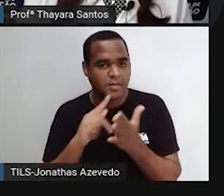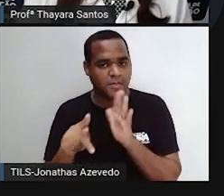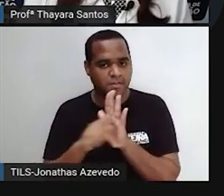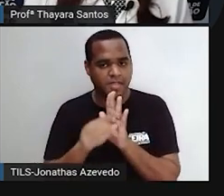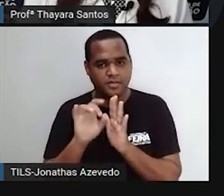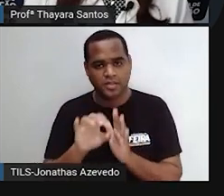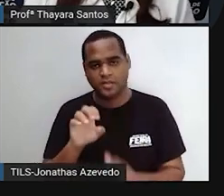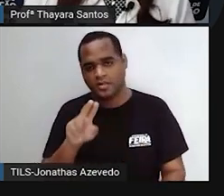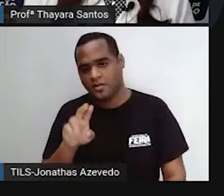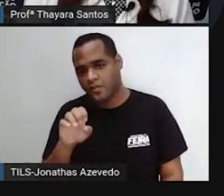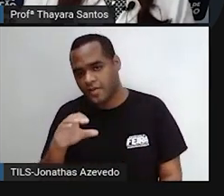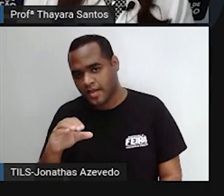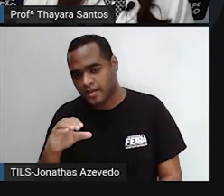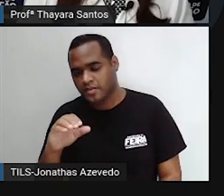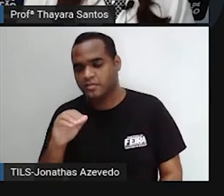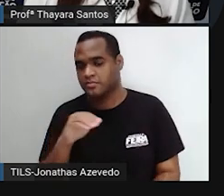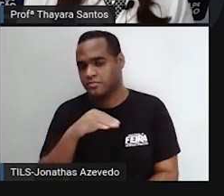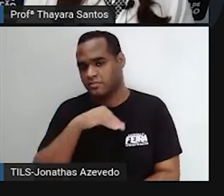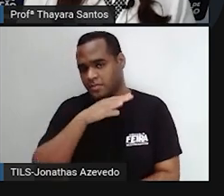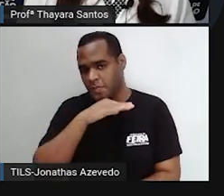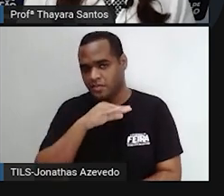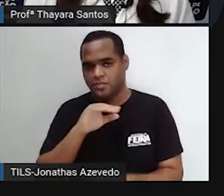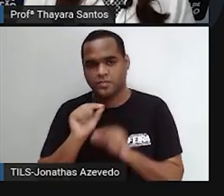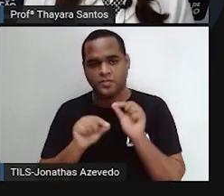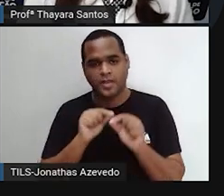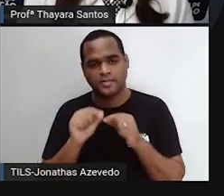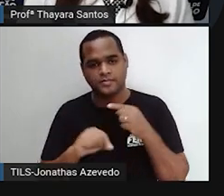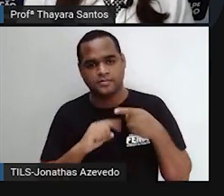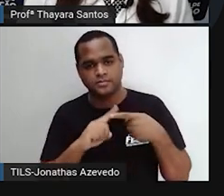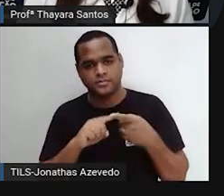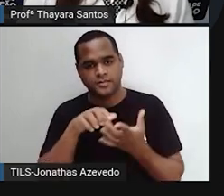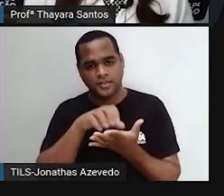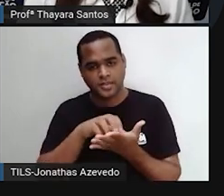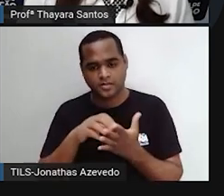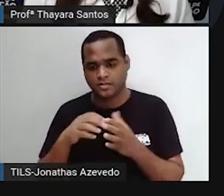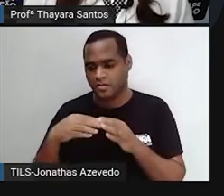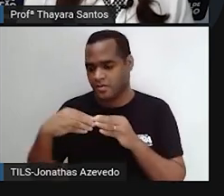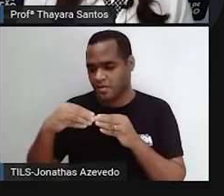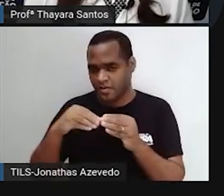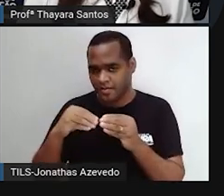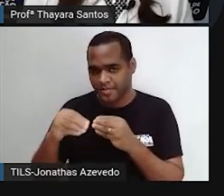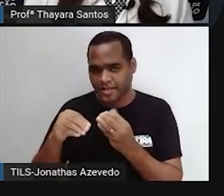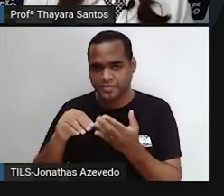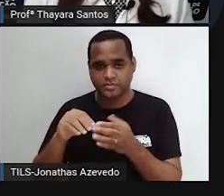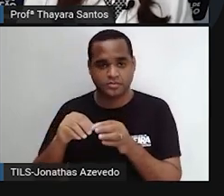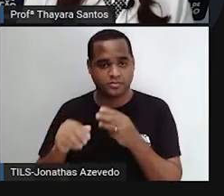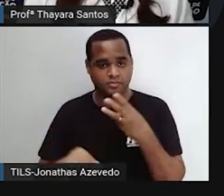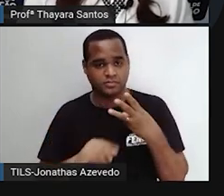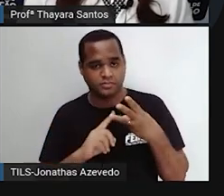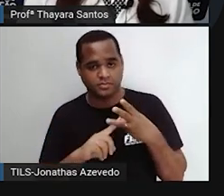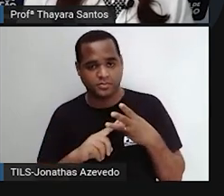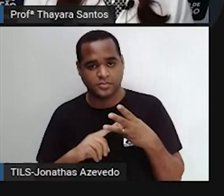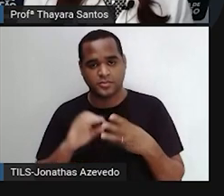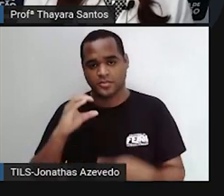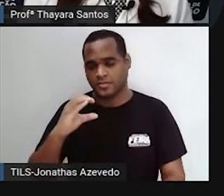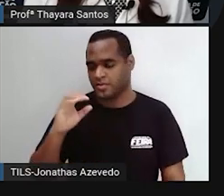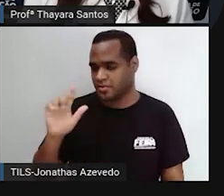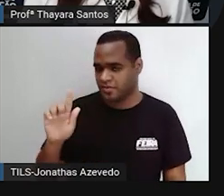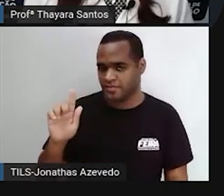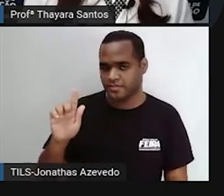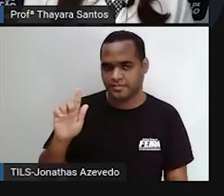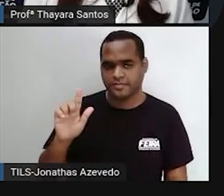célula eucariótica animal é letra A, centríolo, letra B, cloroplasto ou letra C,